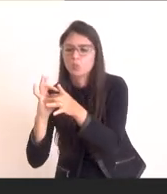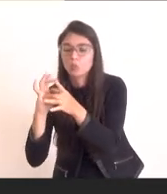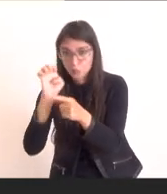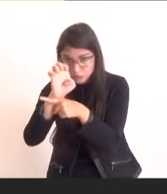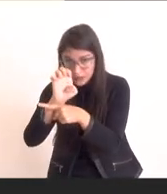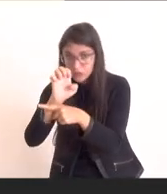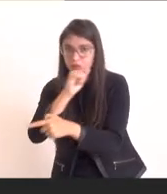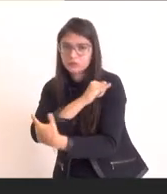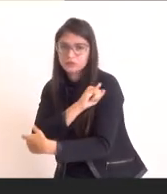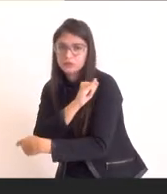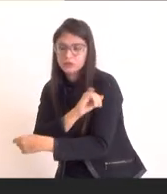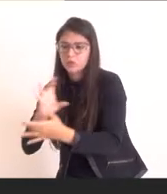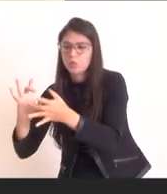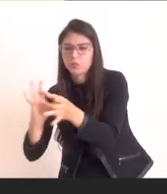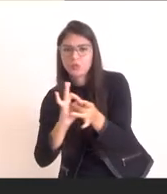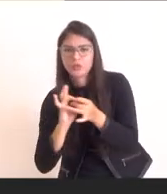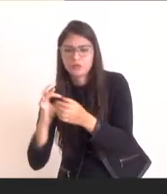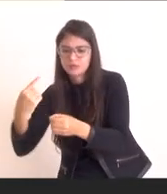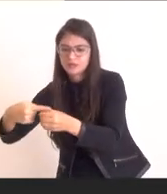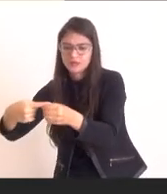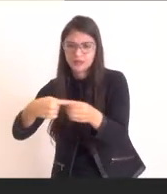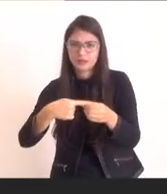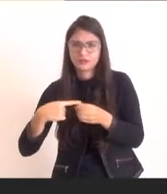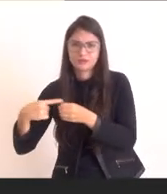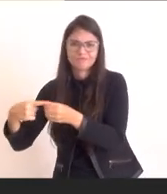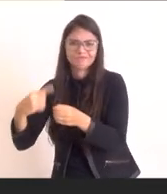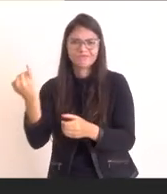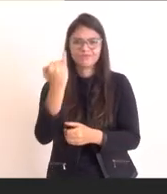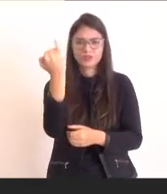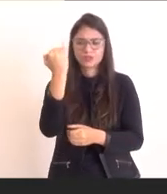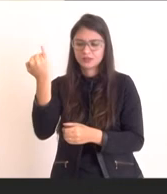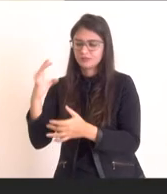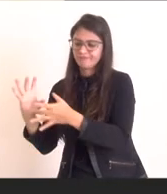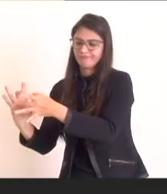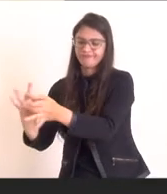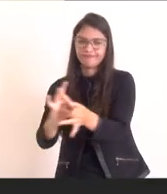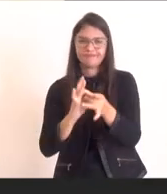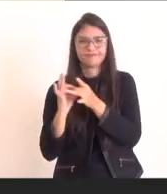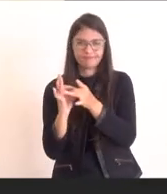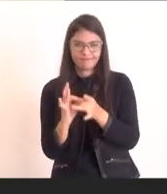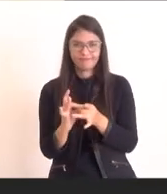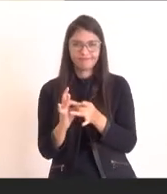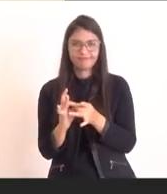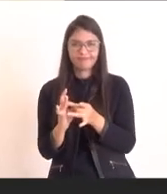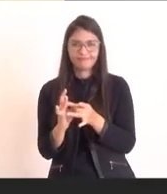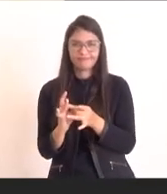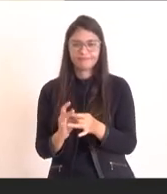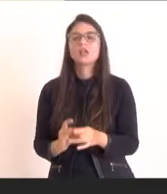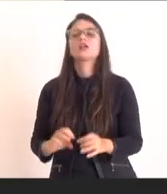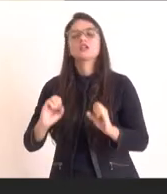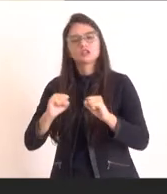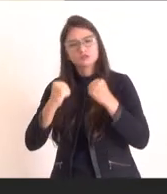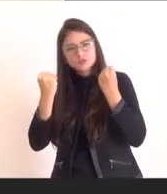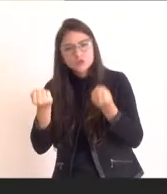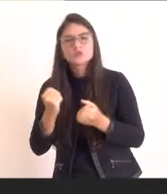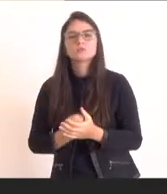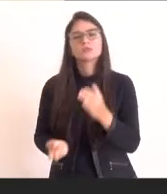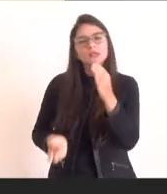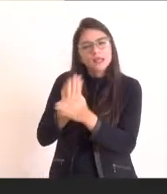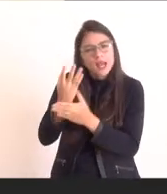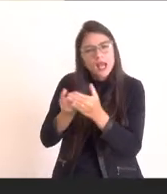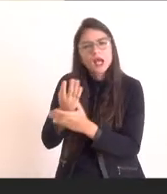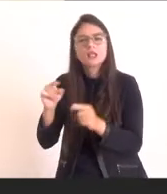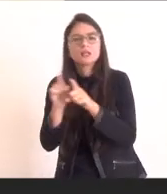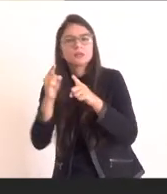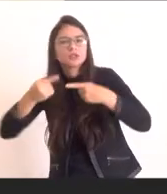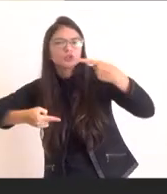levando diretamente as forças produtivas, a criação, a discussão de quais seriam os